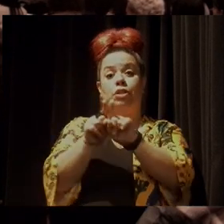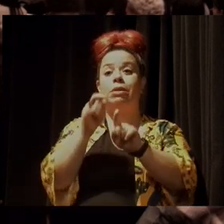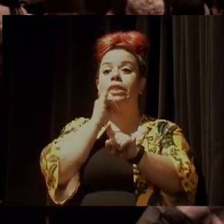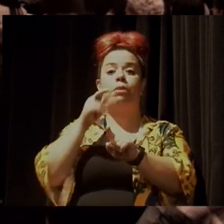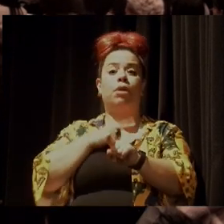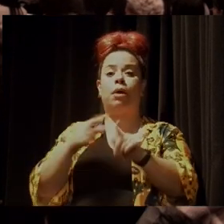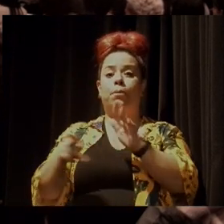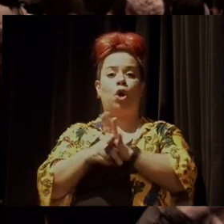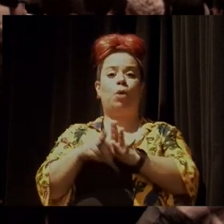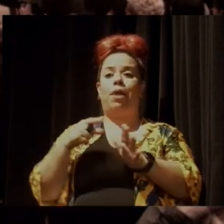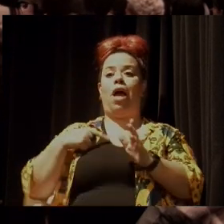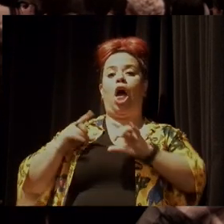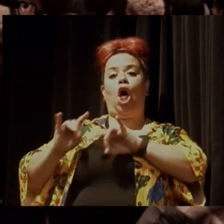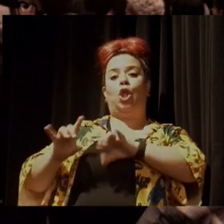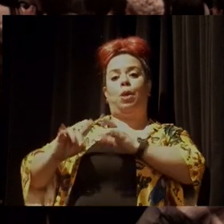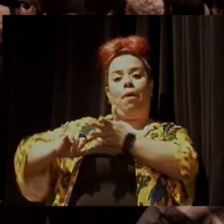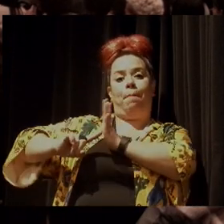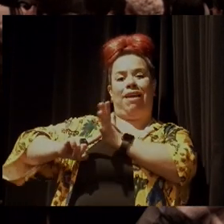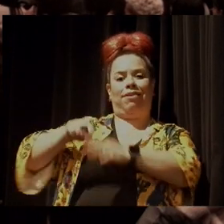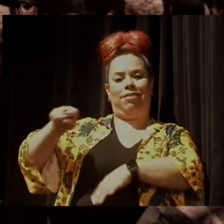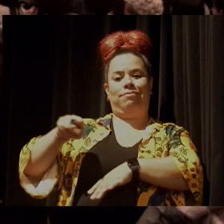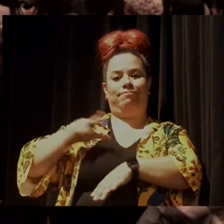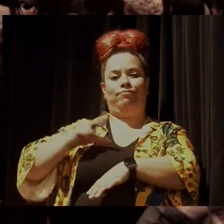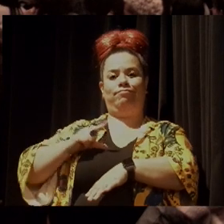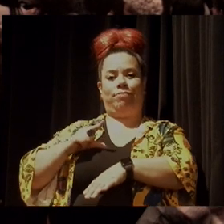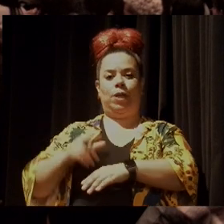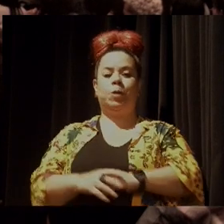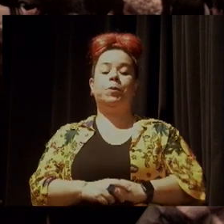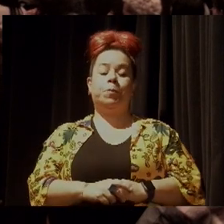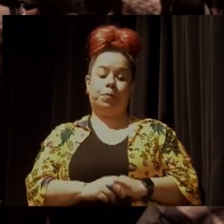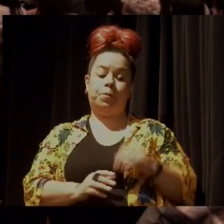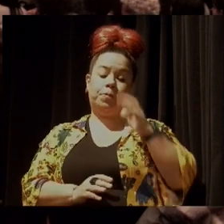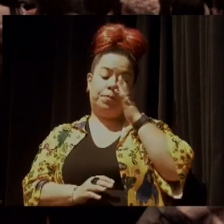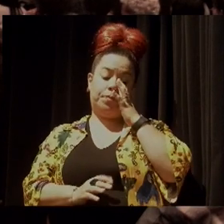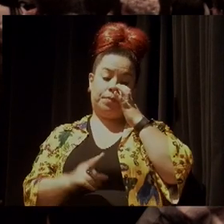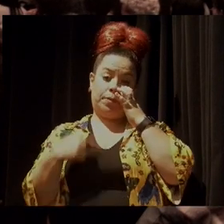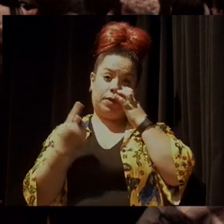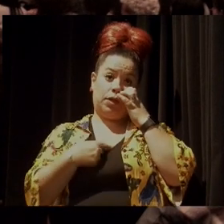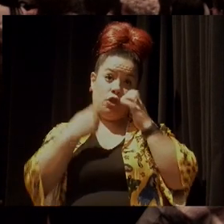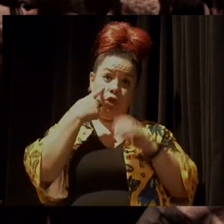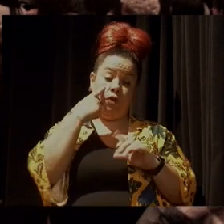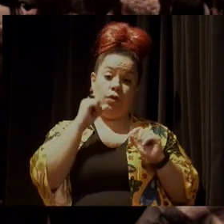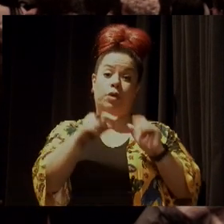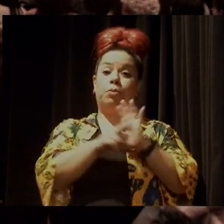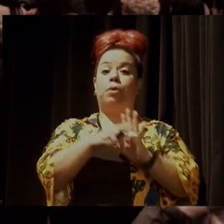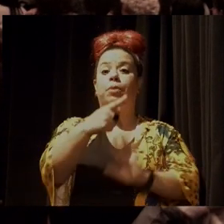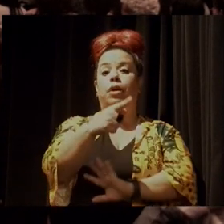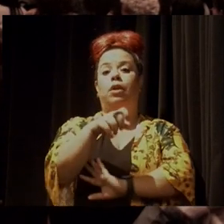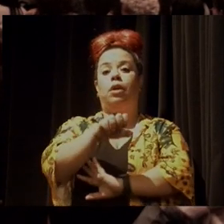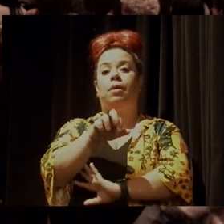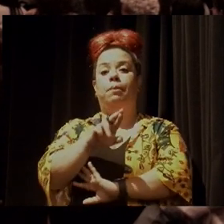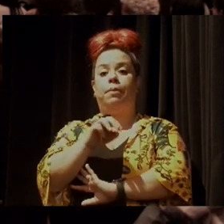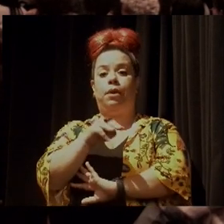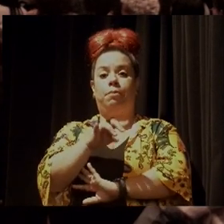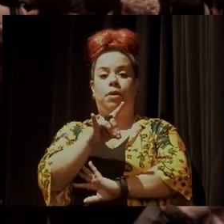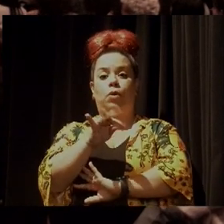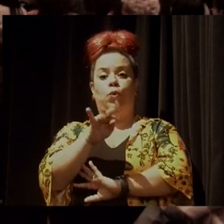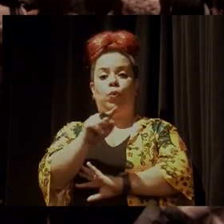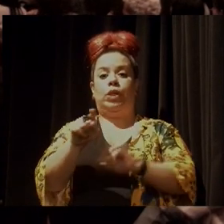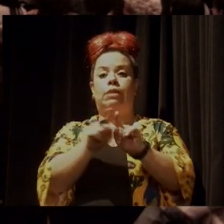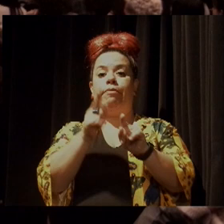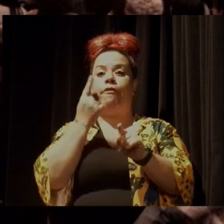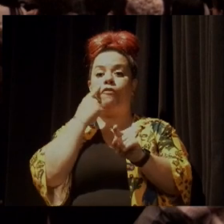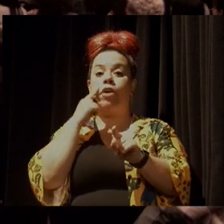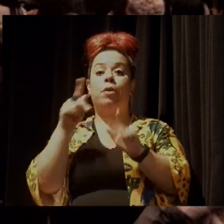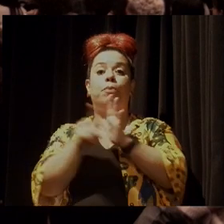tratorista. E aí nós, então, fomos buscar na permacultura a experiência das muvucas de semente